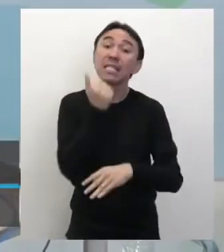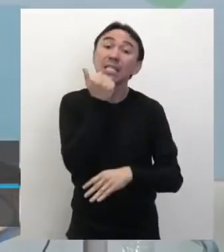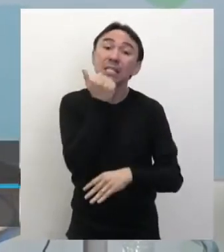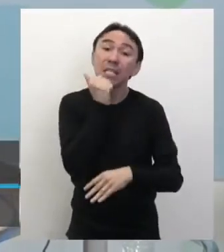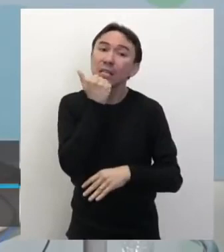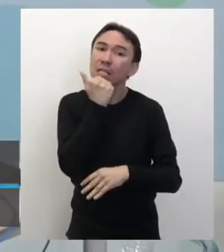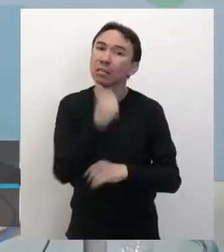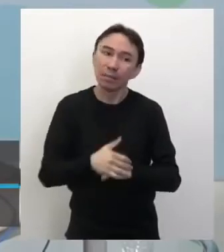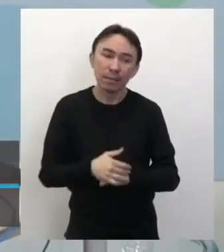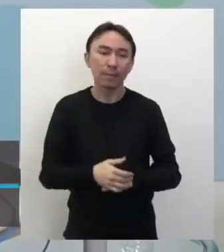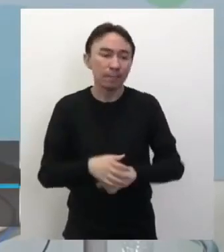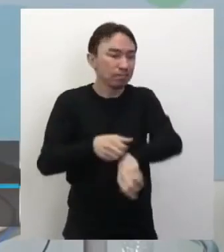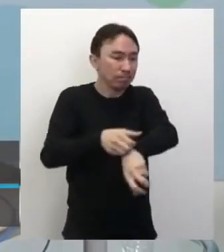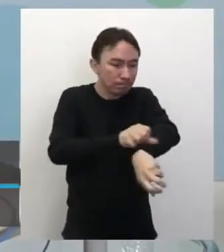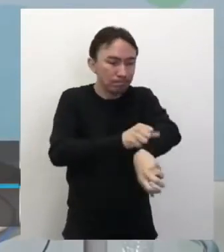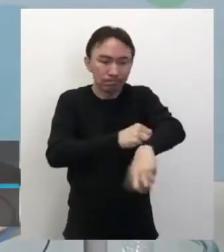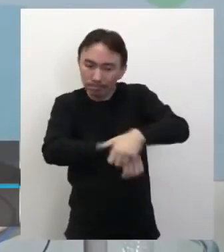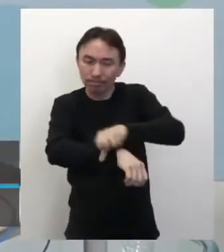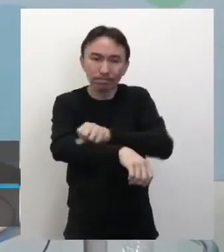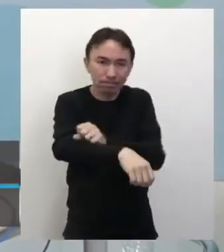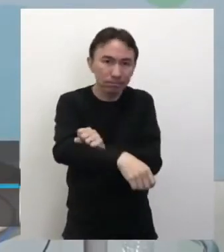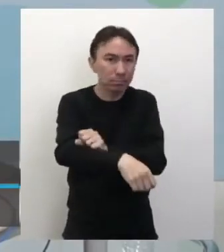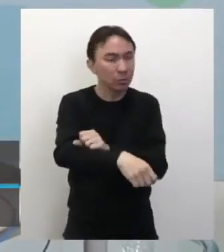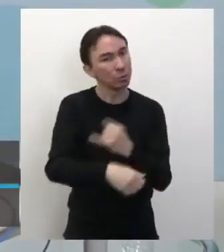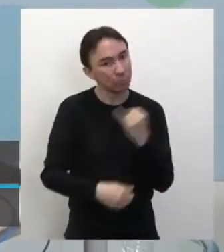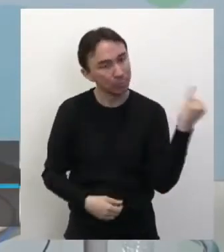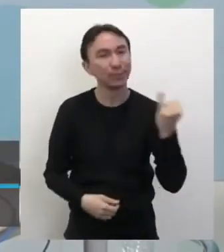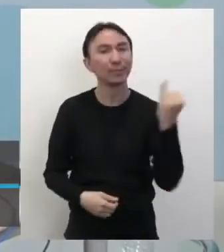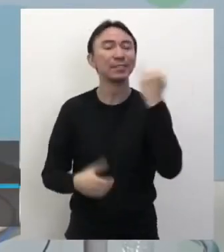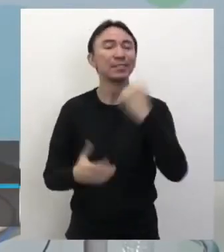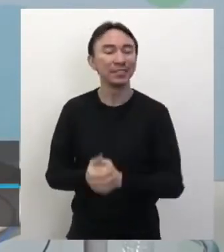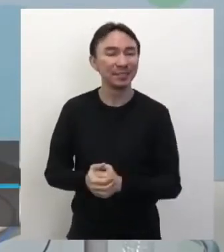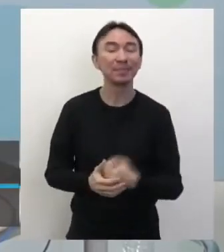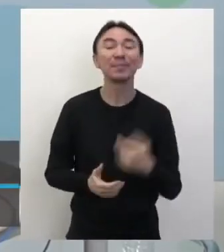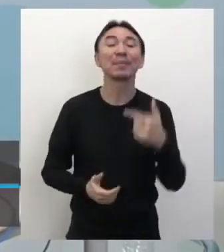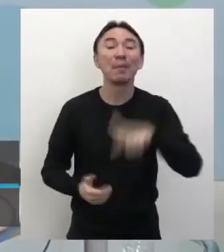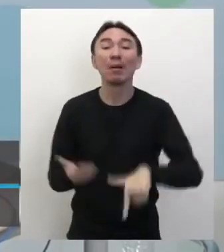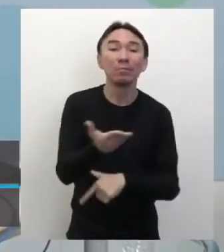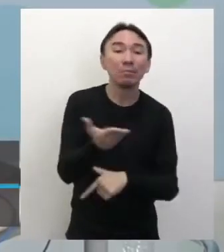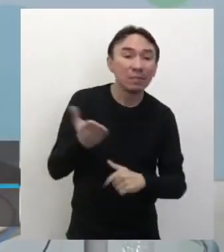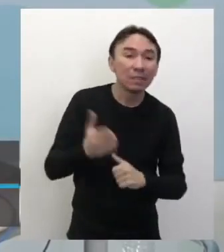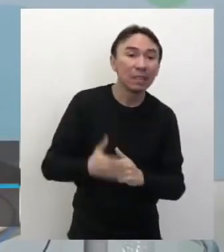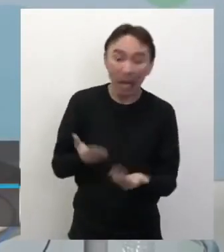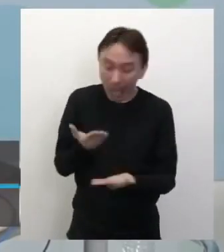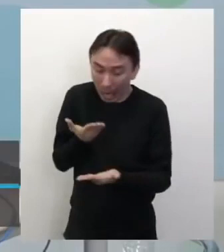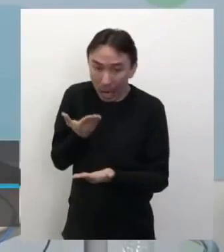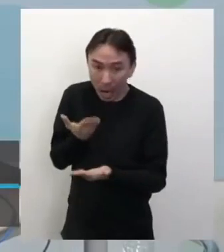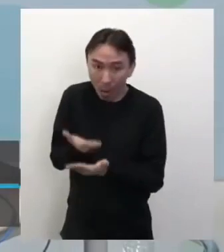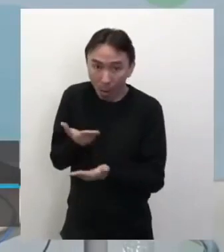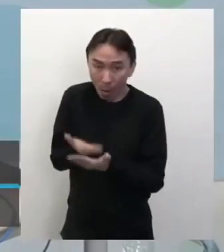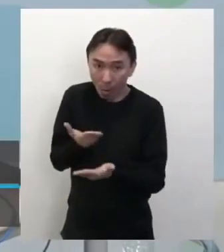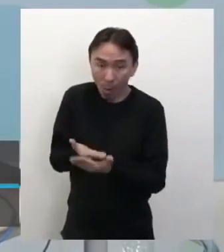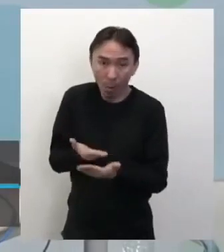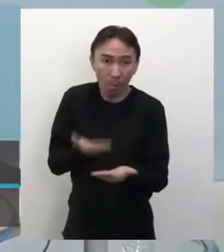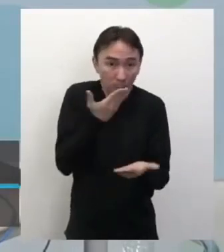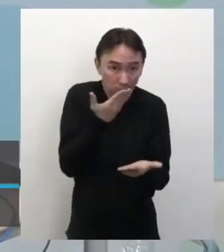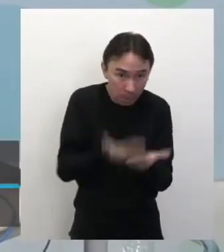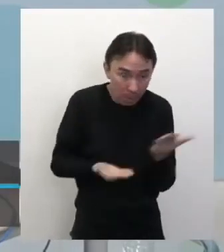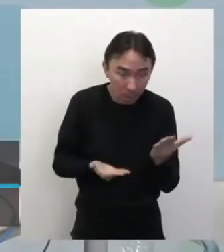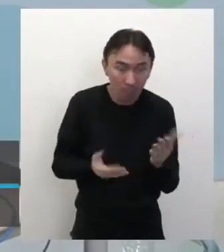Lembrar também que se você perdeu alguma aula, você pode acessar aí pelo repositório, às vezes o